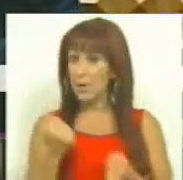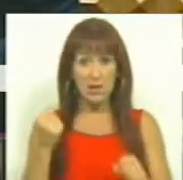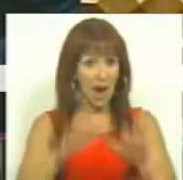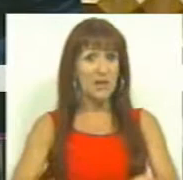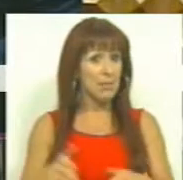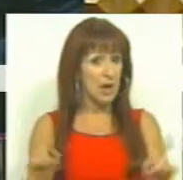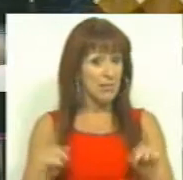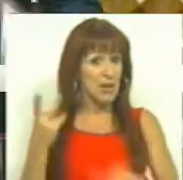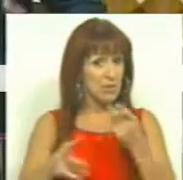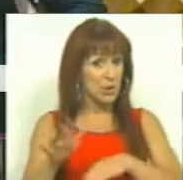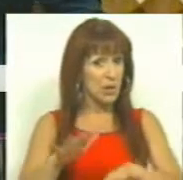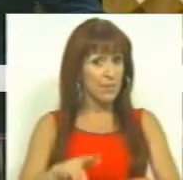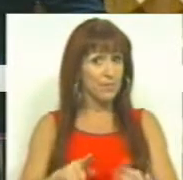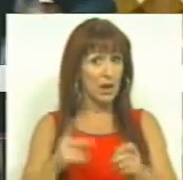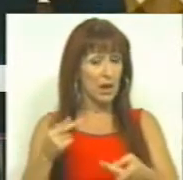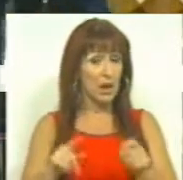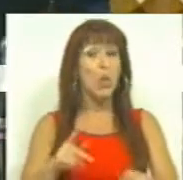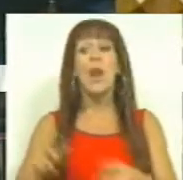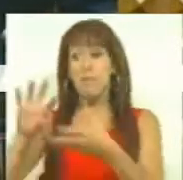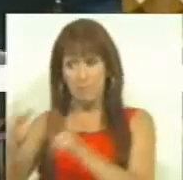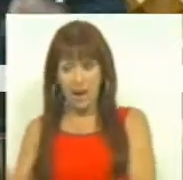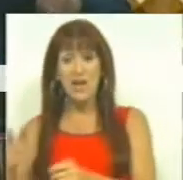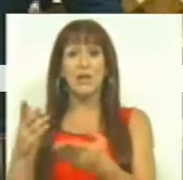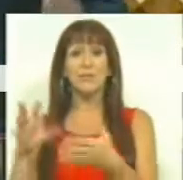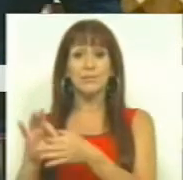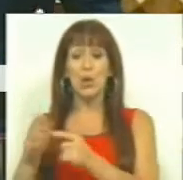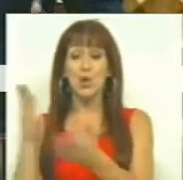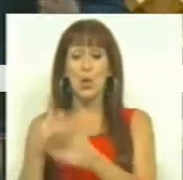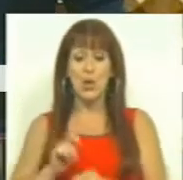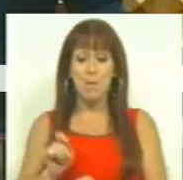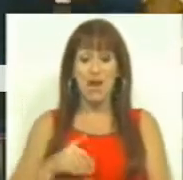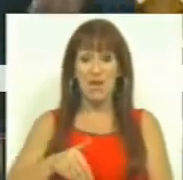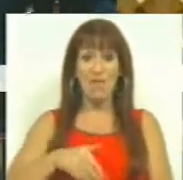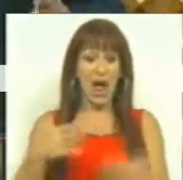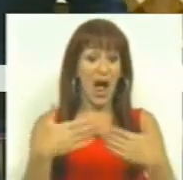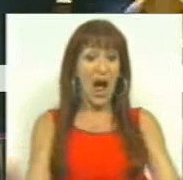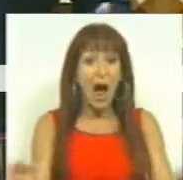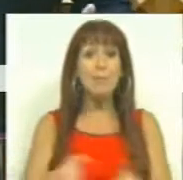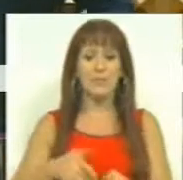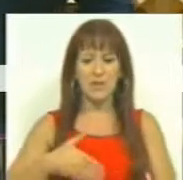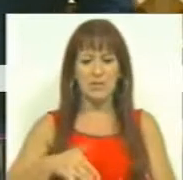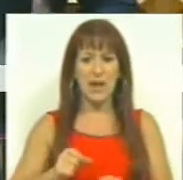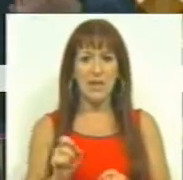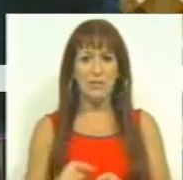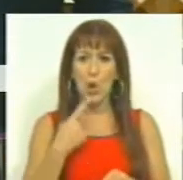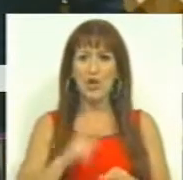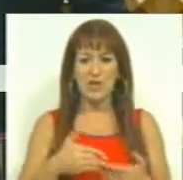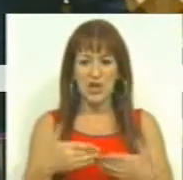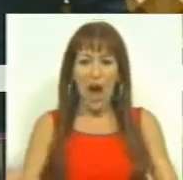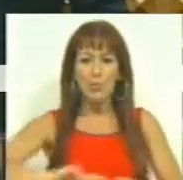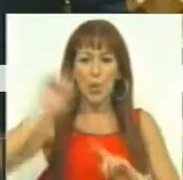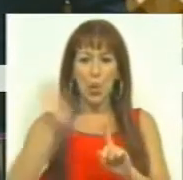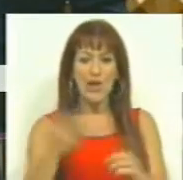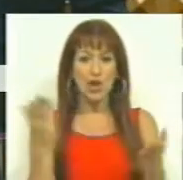Assembleia a fazer uma apreciação parlamentar, mexem com as escolas. E hoje, a poucos meses da abertura, há poucas semanas da abertura do